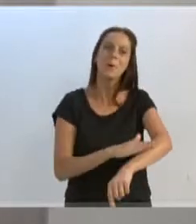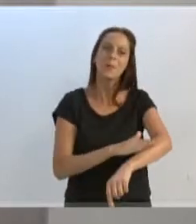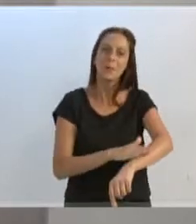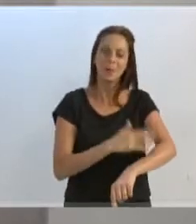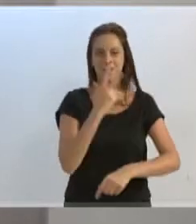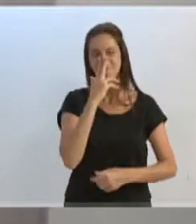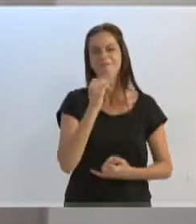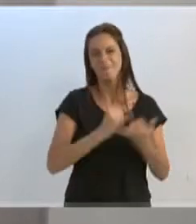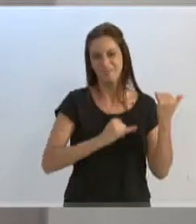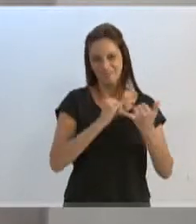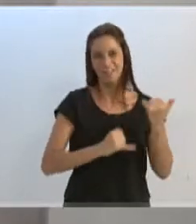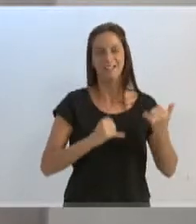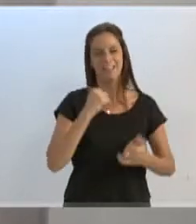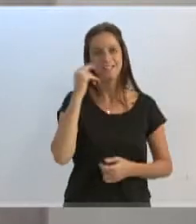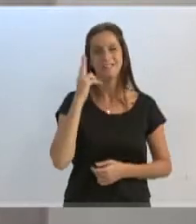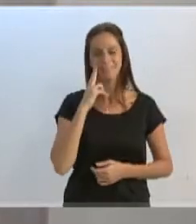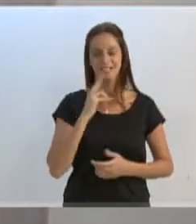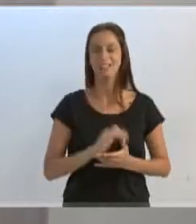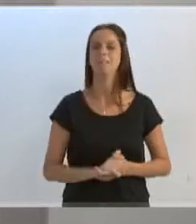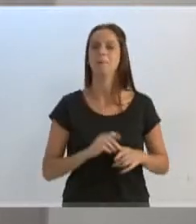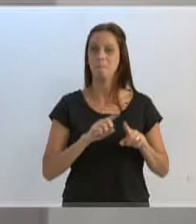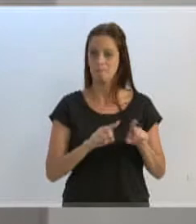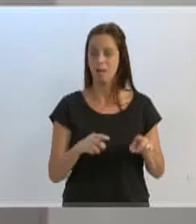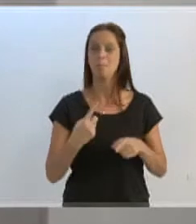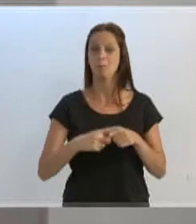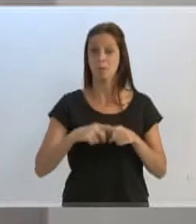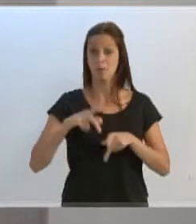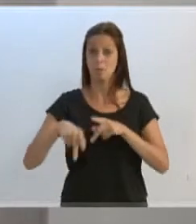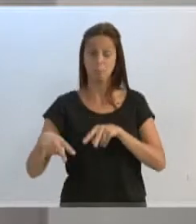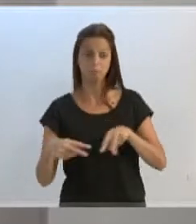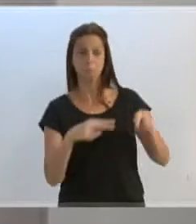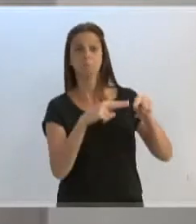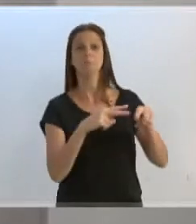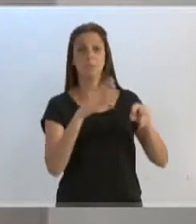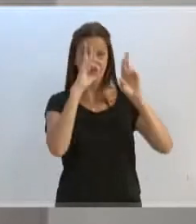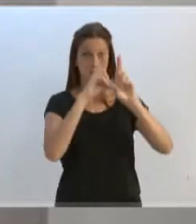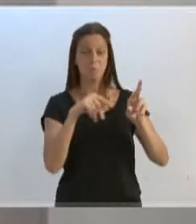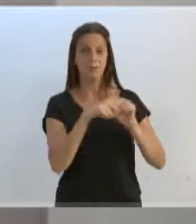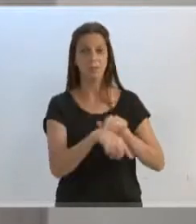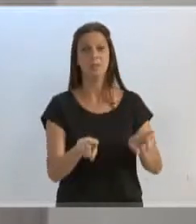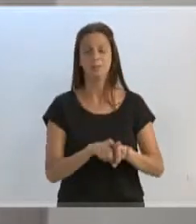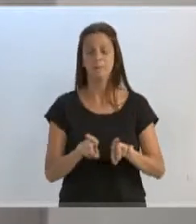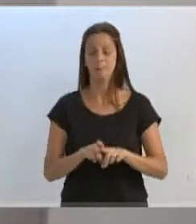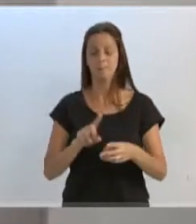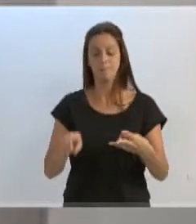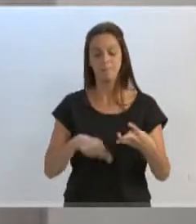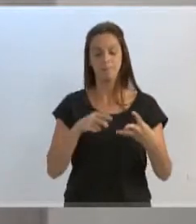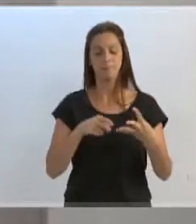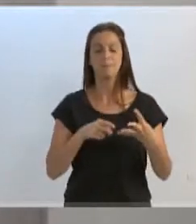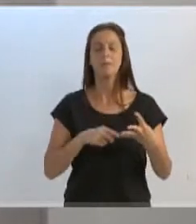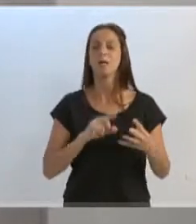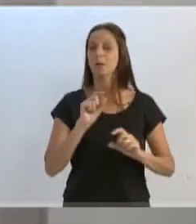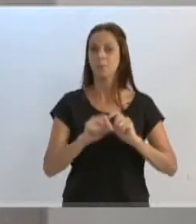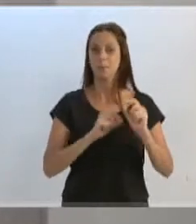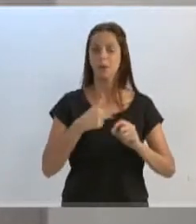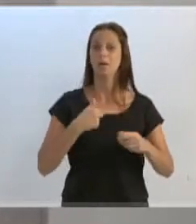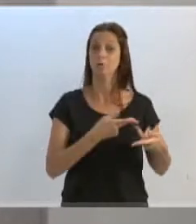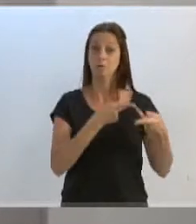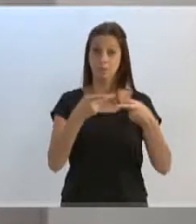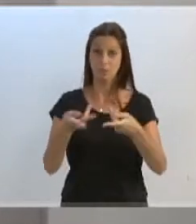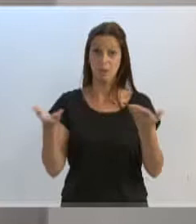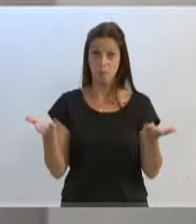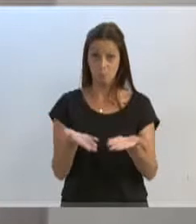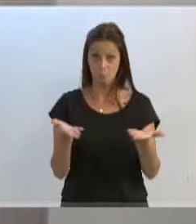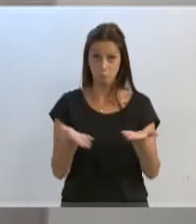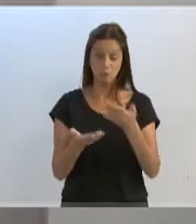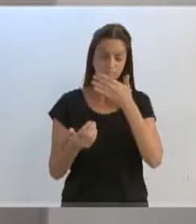lá com o povo da Vila Itopava. gostaria também de destacar a visita que fiz hoje ali